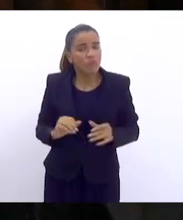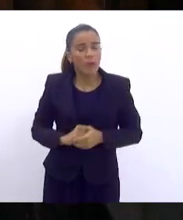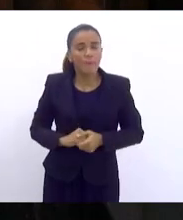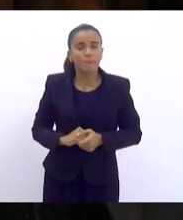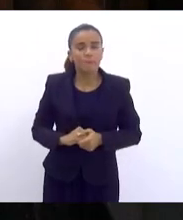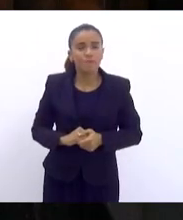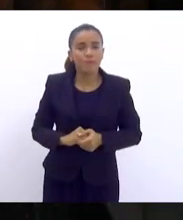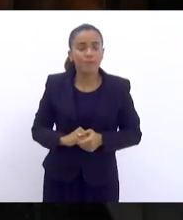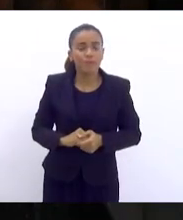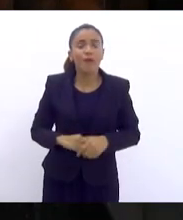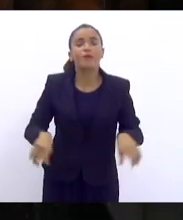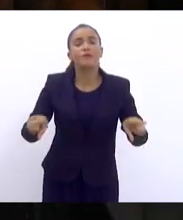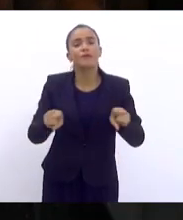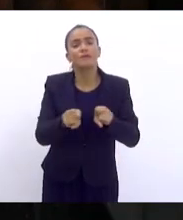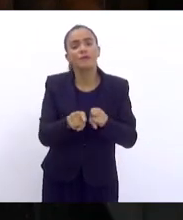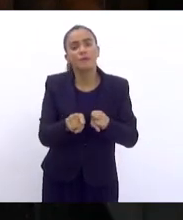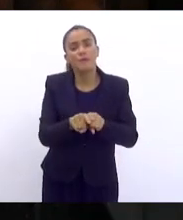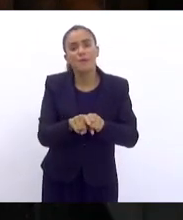Aliás,